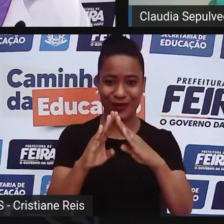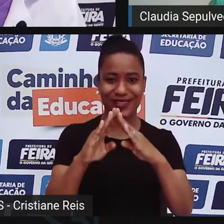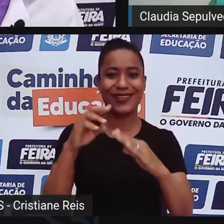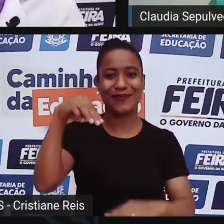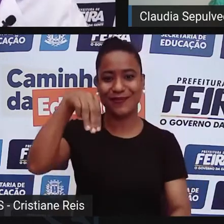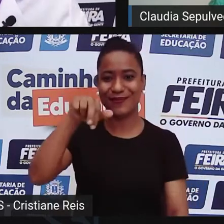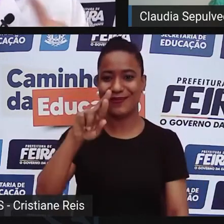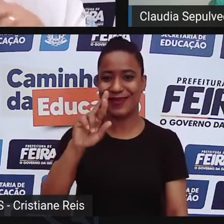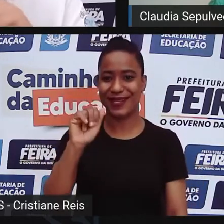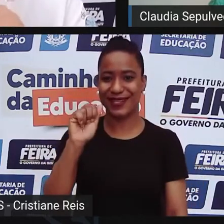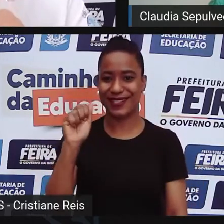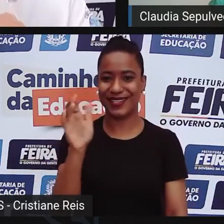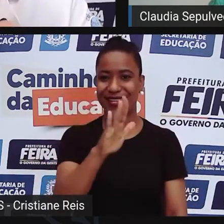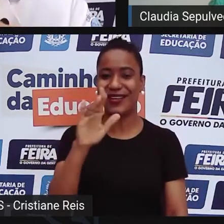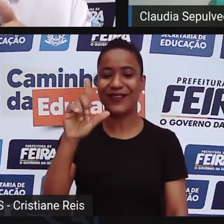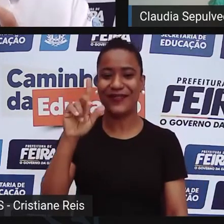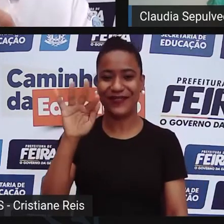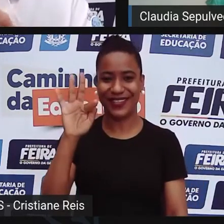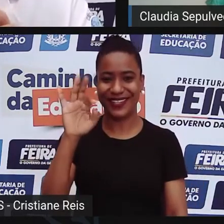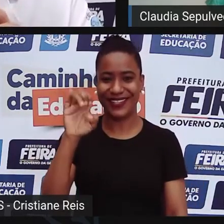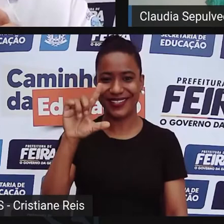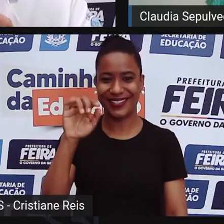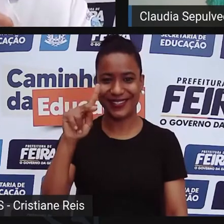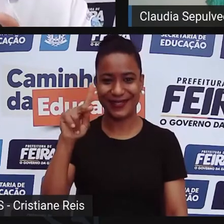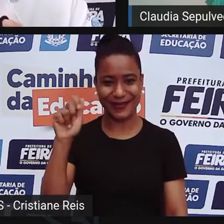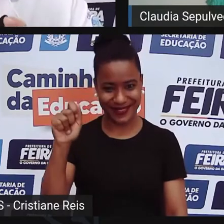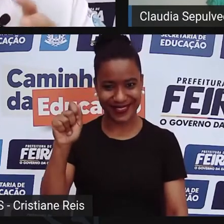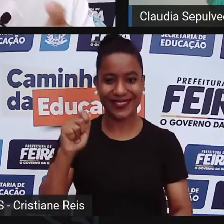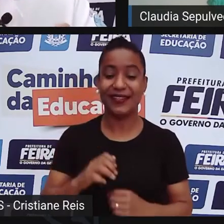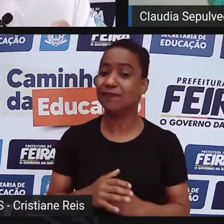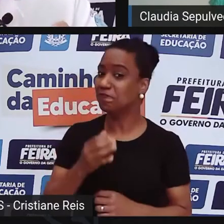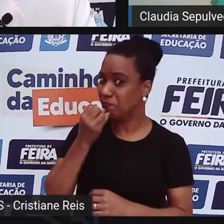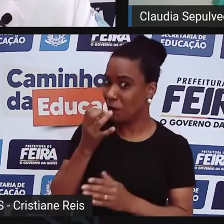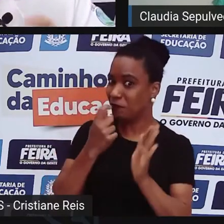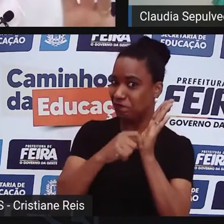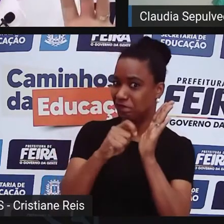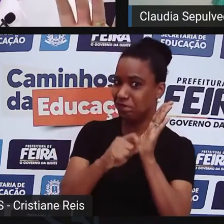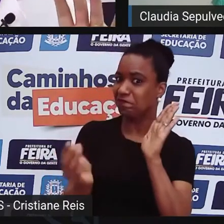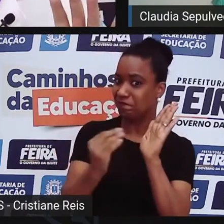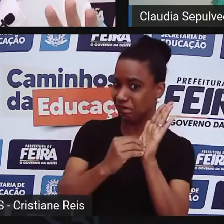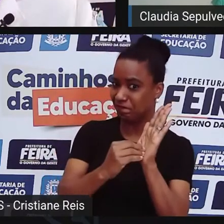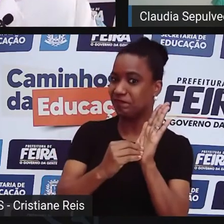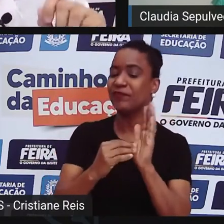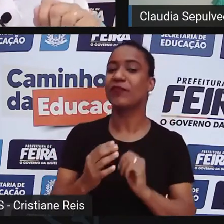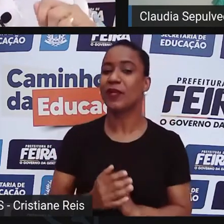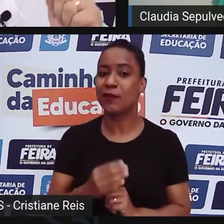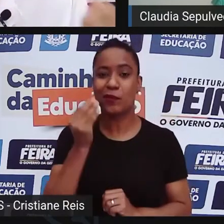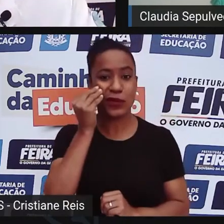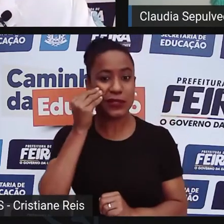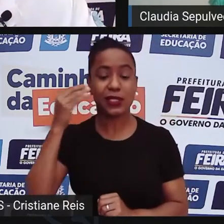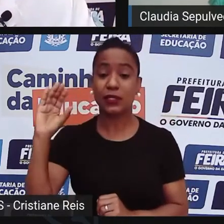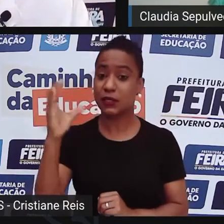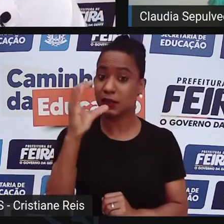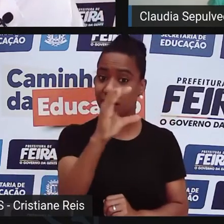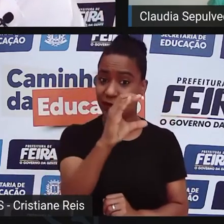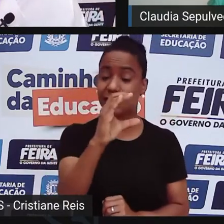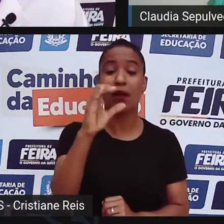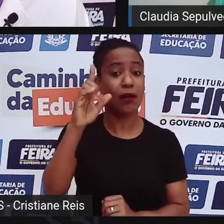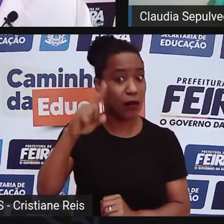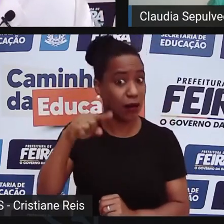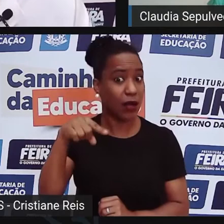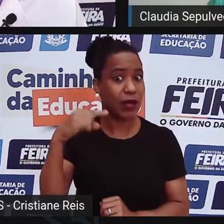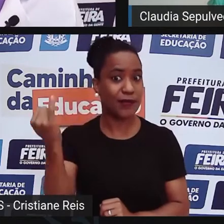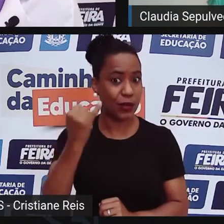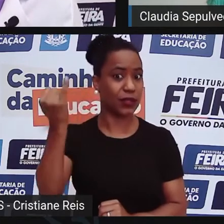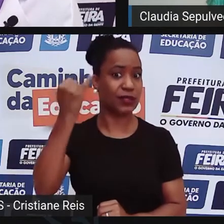Ciência Preta das Coisas, anotei. Eu diria, sim, que a ciência é uma ferramenta, assim como um martelo. Você pode usar o martelo para bater um prego